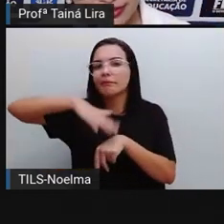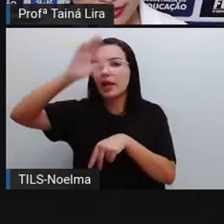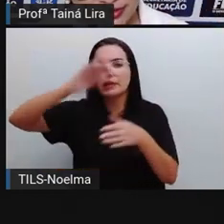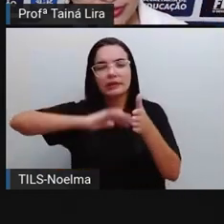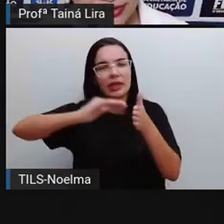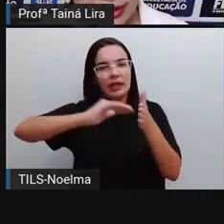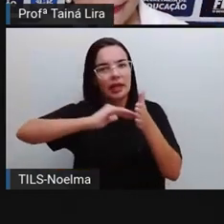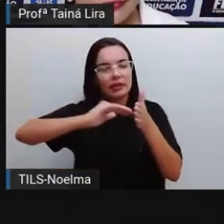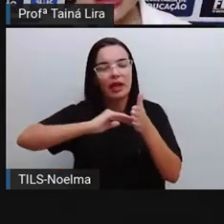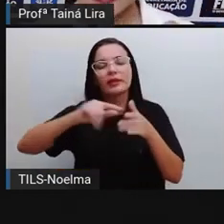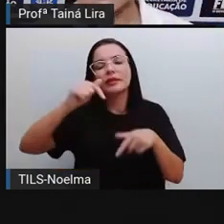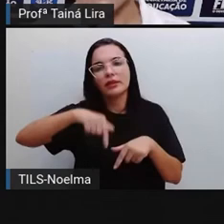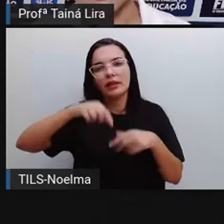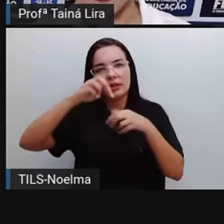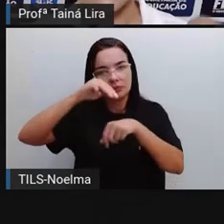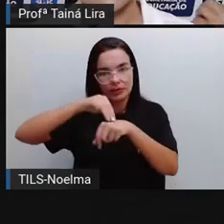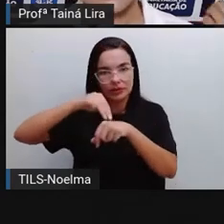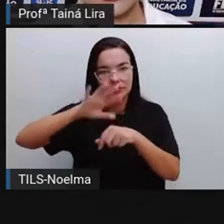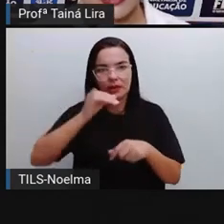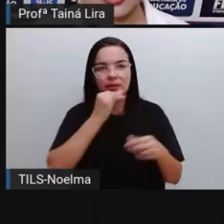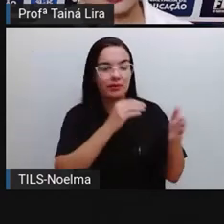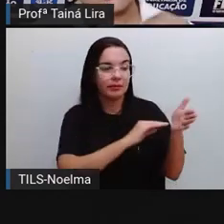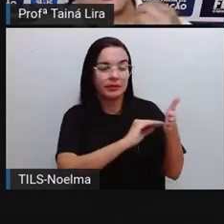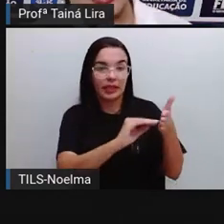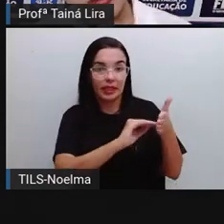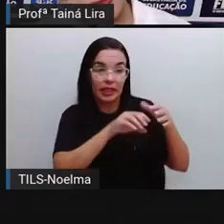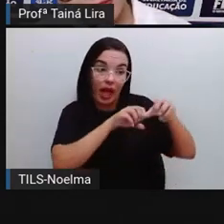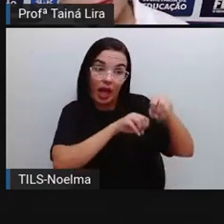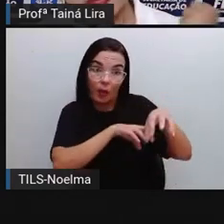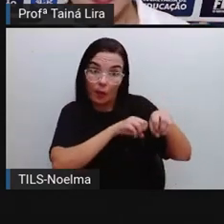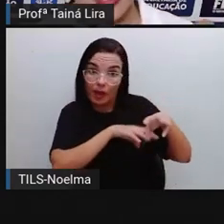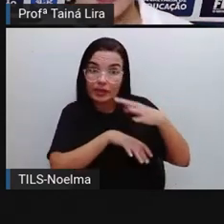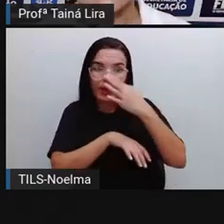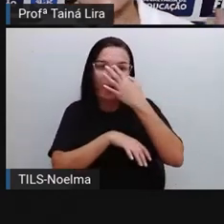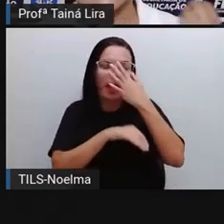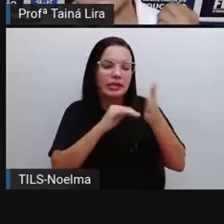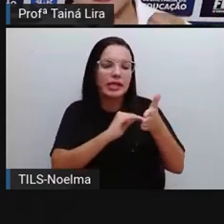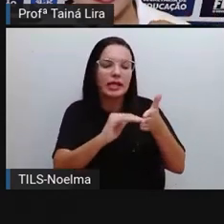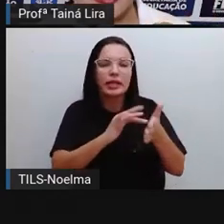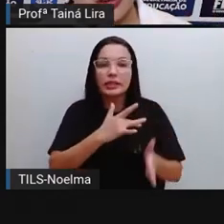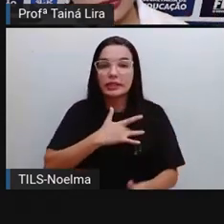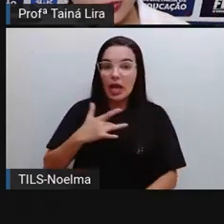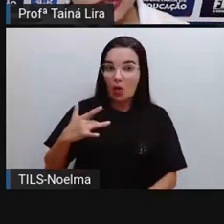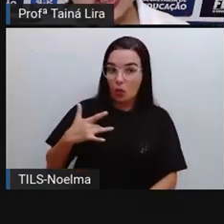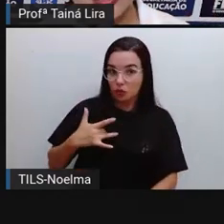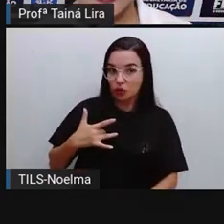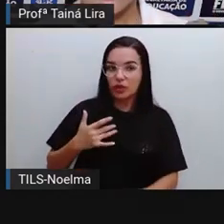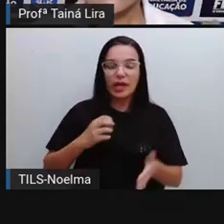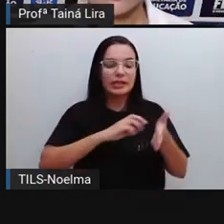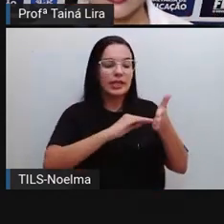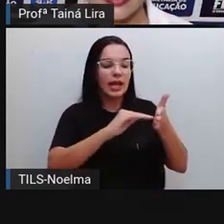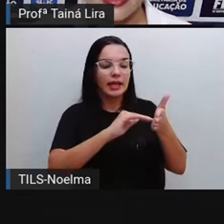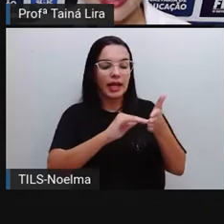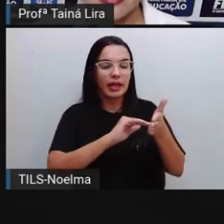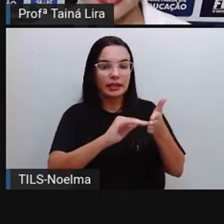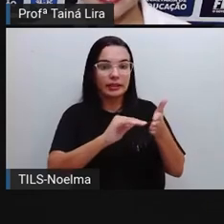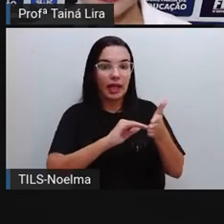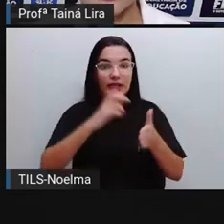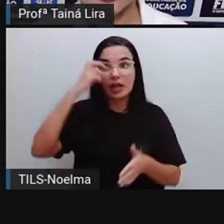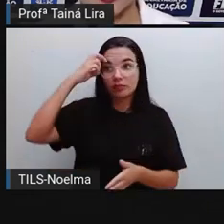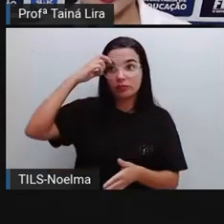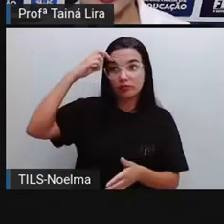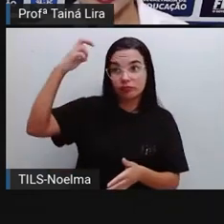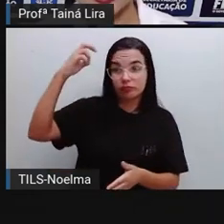secretarias, tá? Então, secretaria de educação, a secretaria de saúde, a